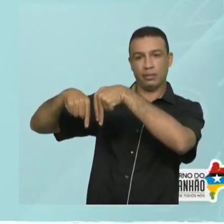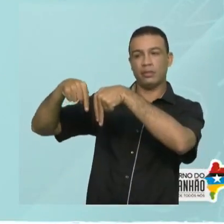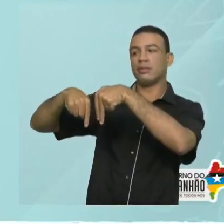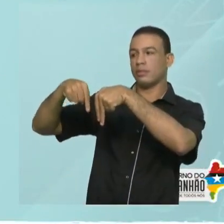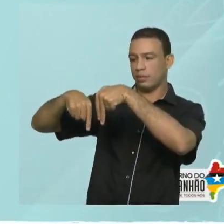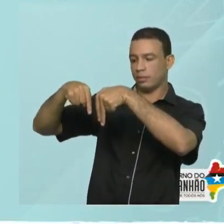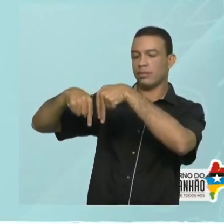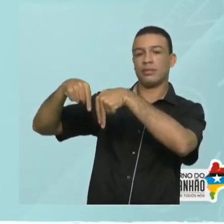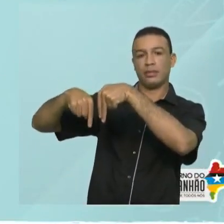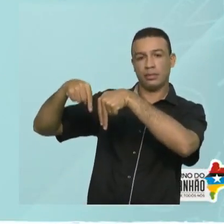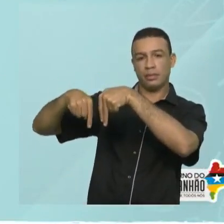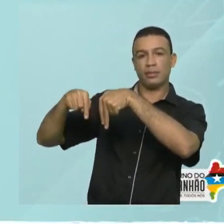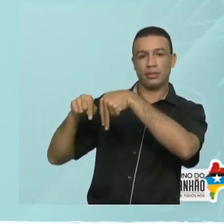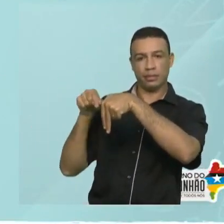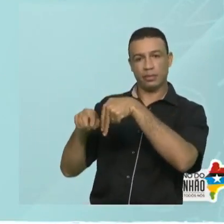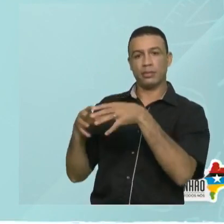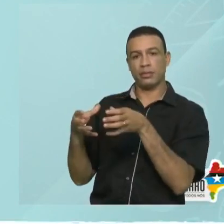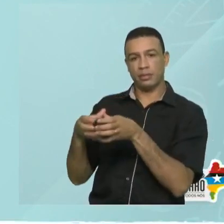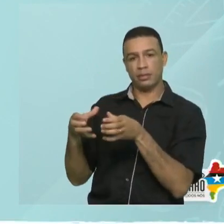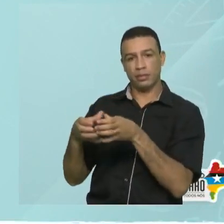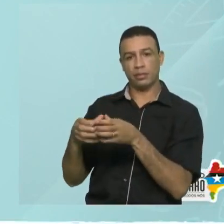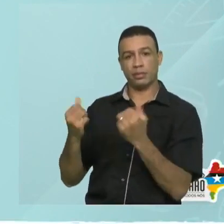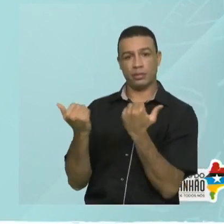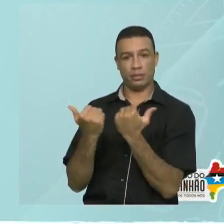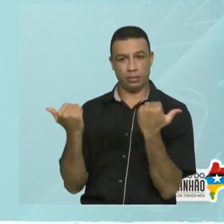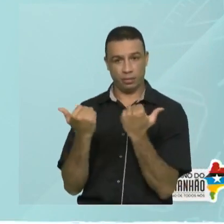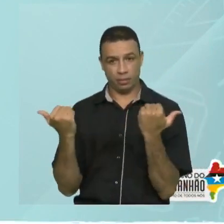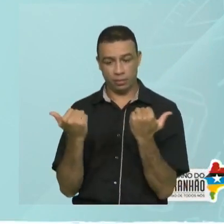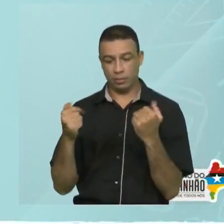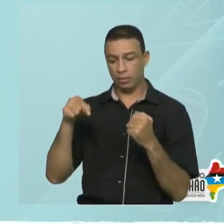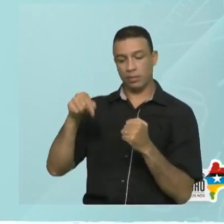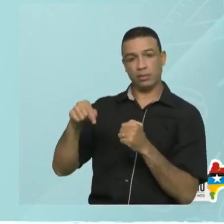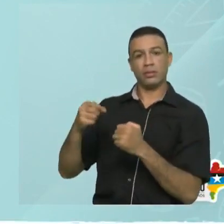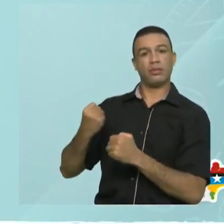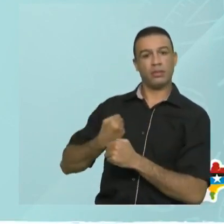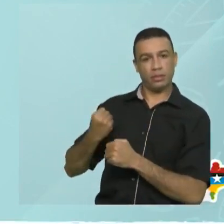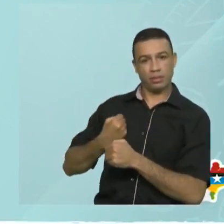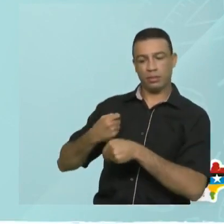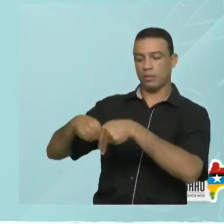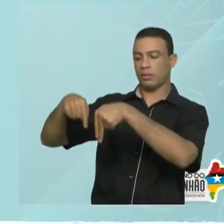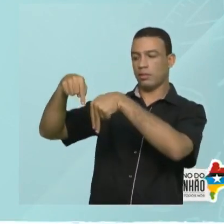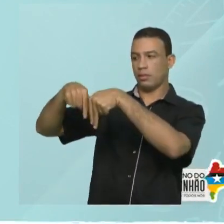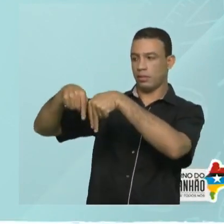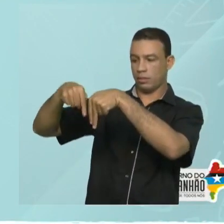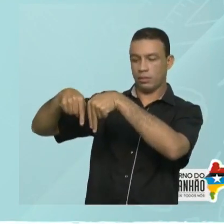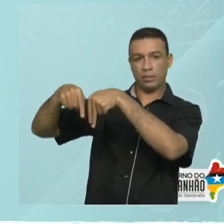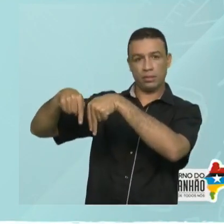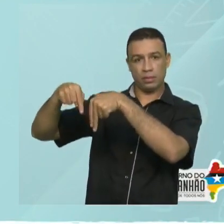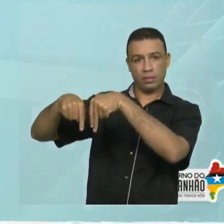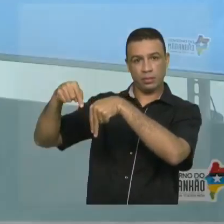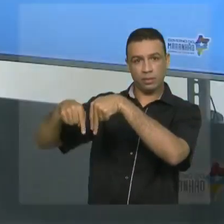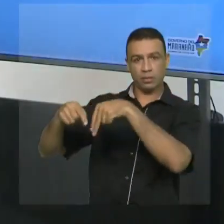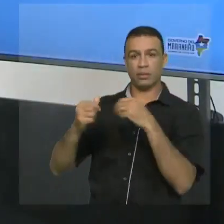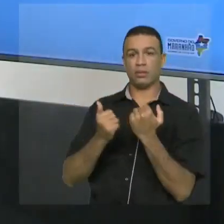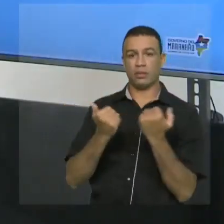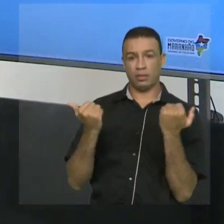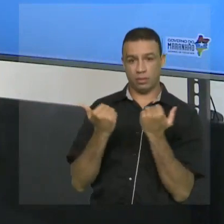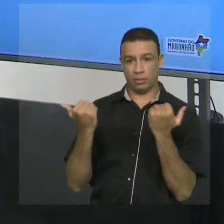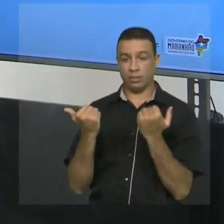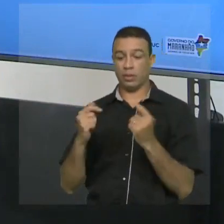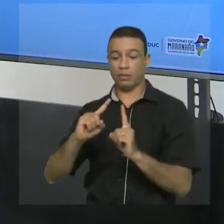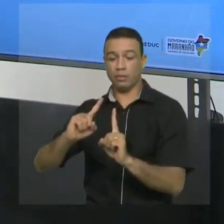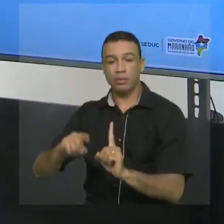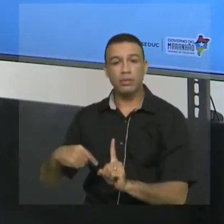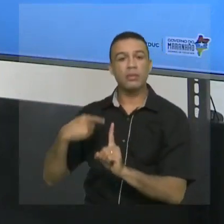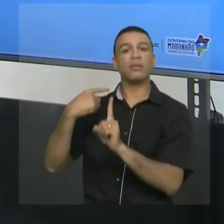Então, o conjunto dos números inteiros é formado pelos números naturais, acrescido dos números inteiros negativos,